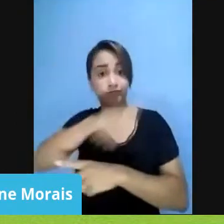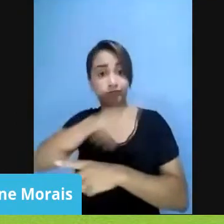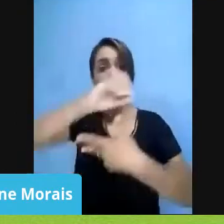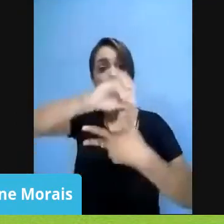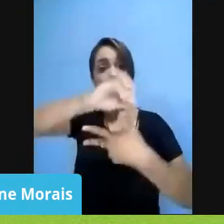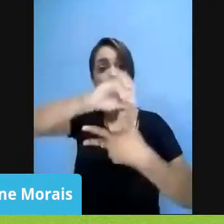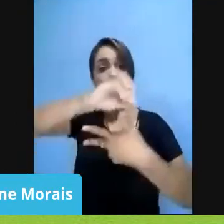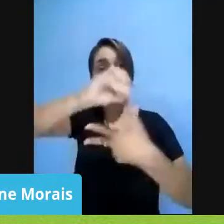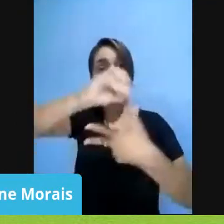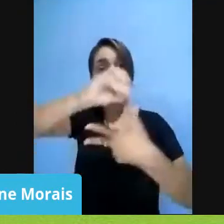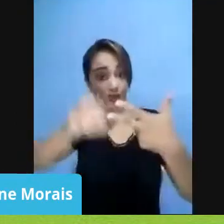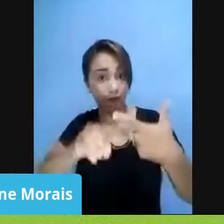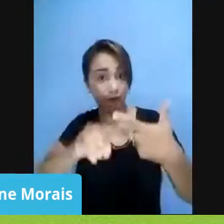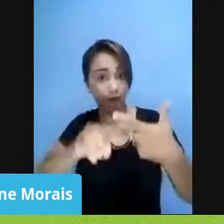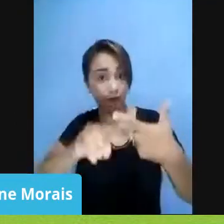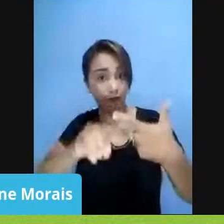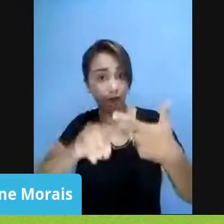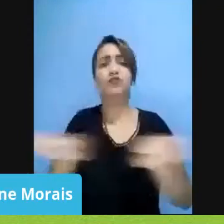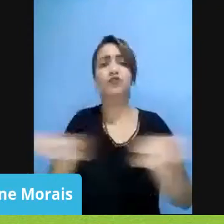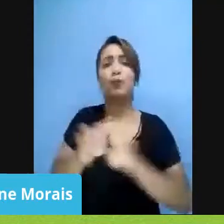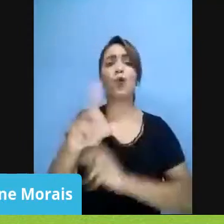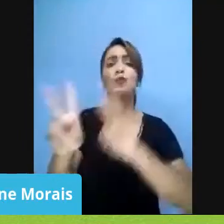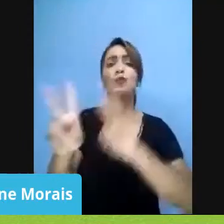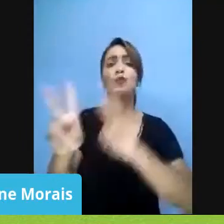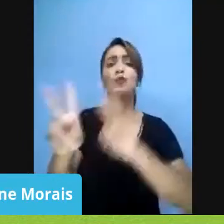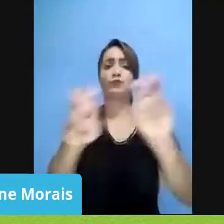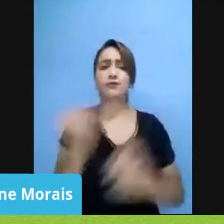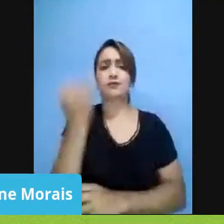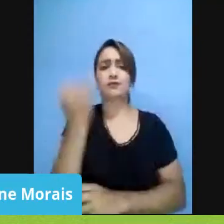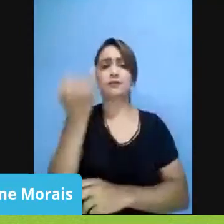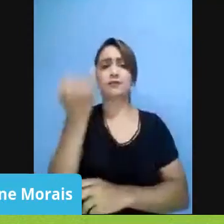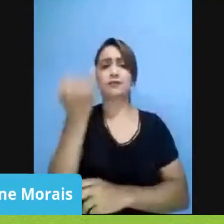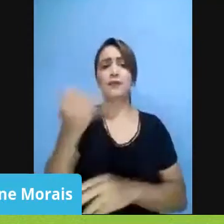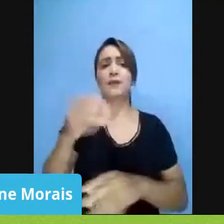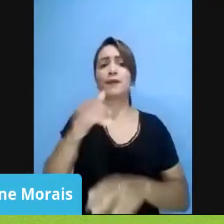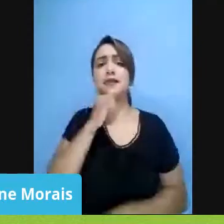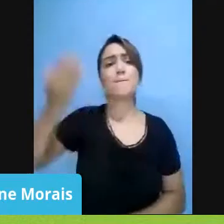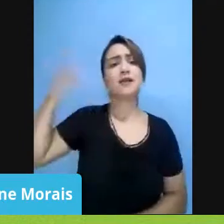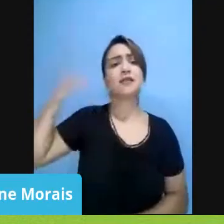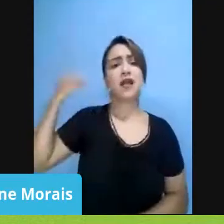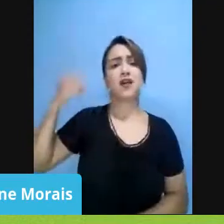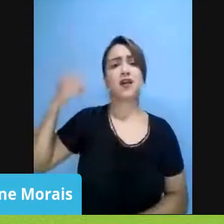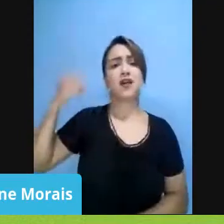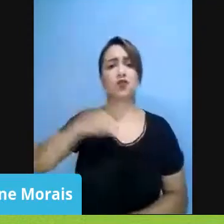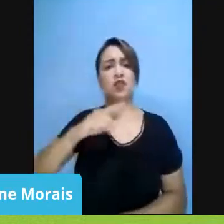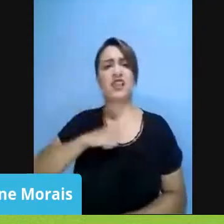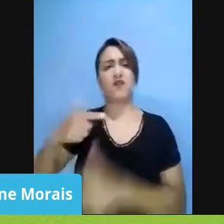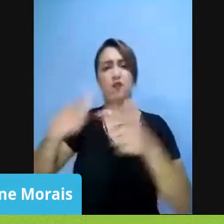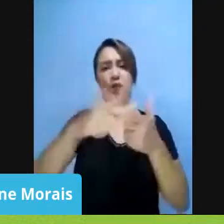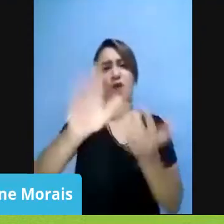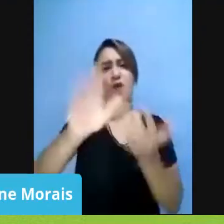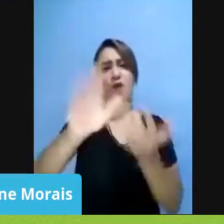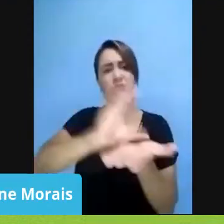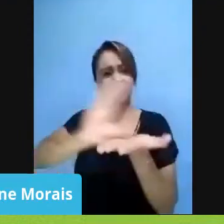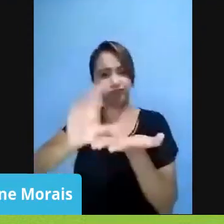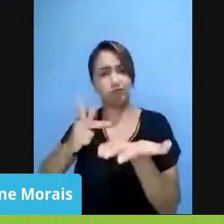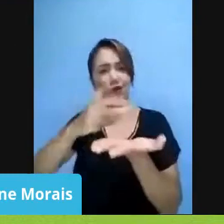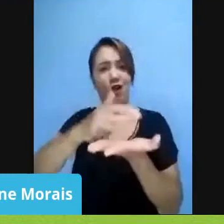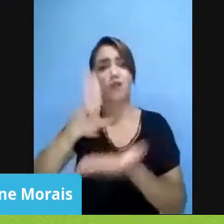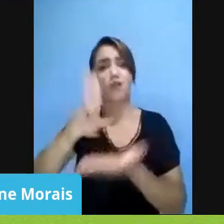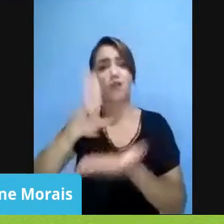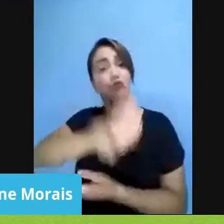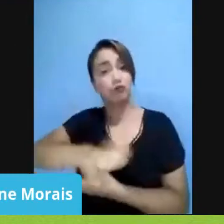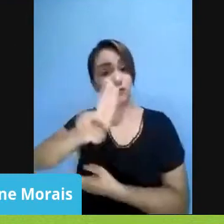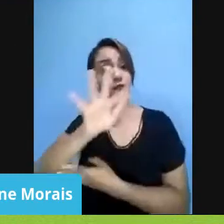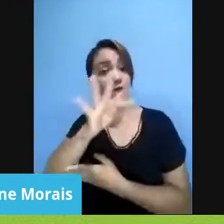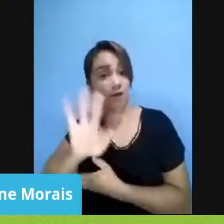nesse tema, como em outros tantos importantes, como, por exemplo, na época dos cortes, né? Das verbas das universidades federais, a